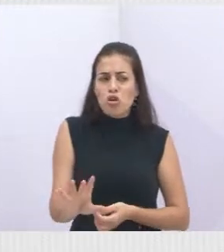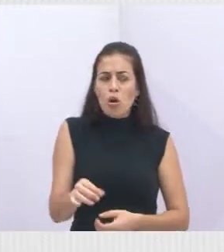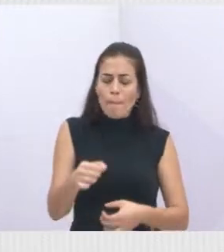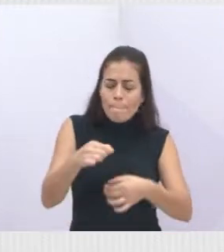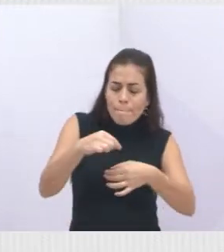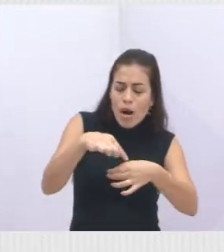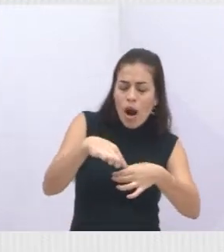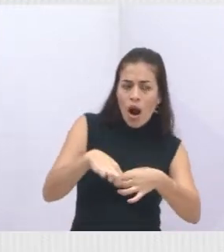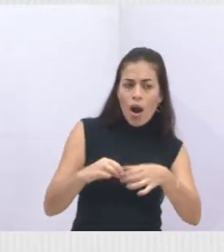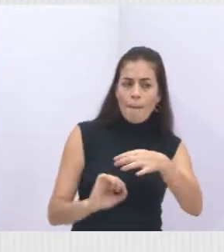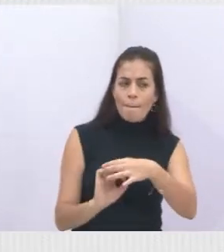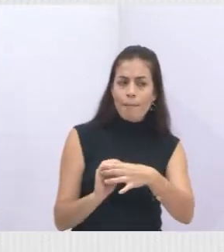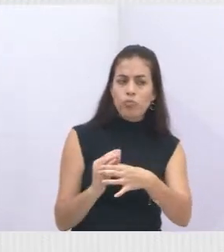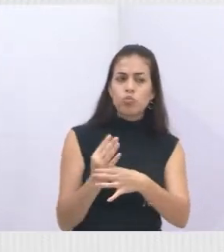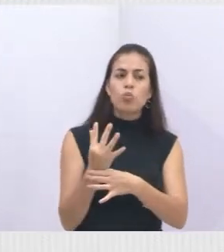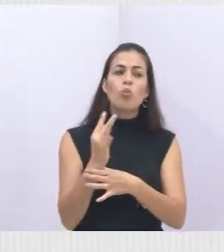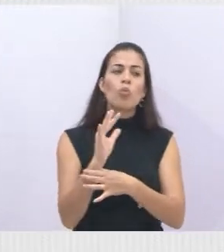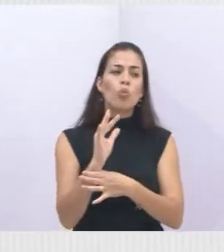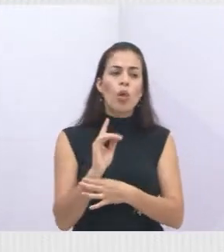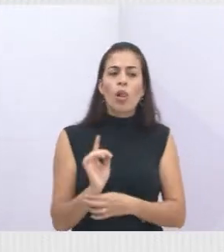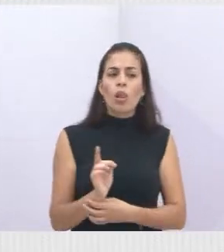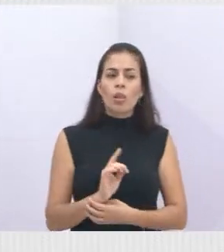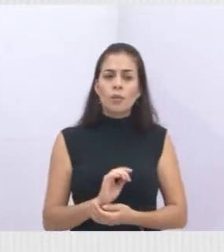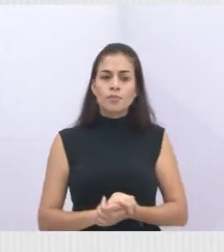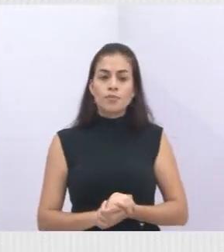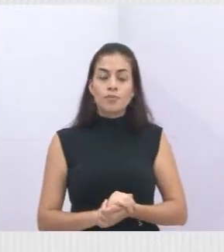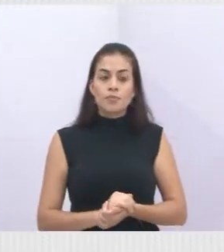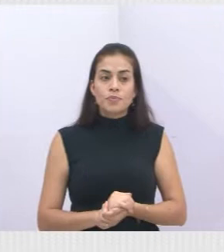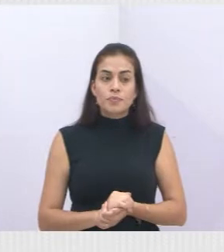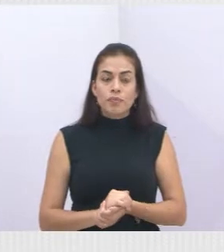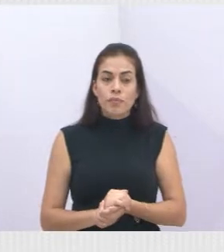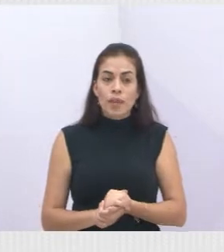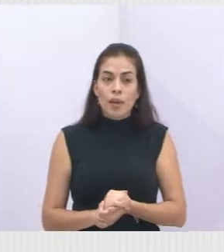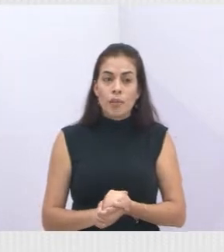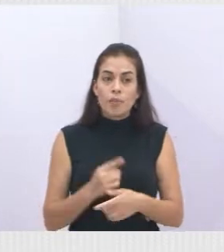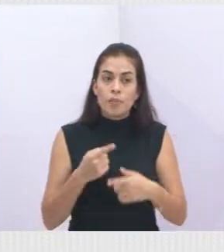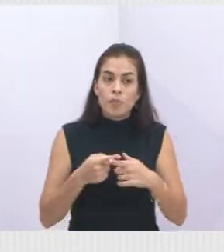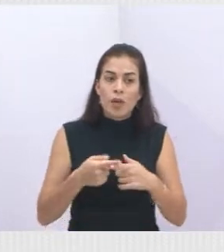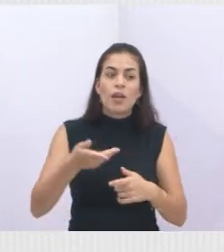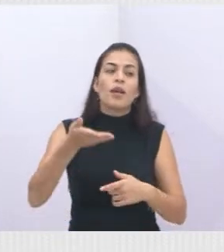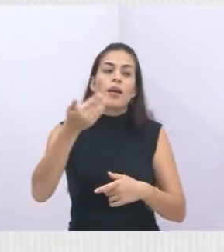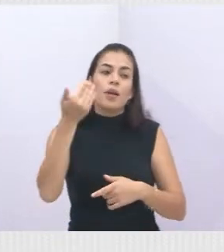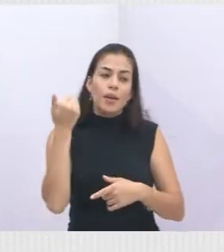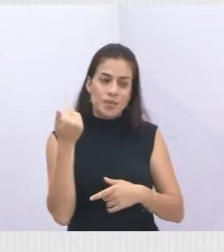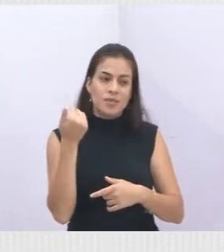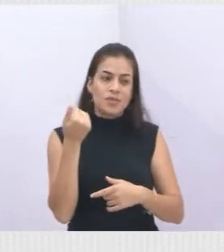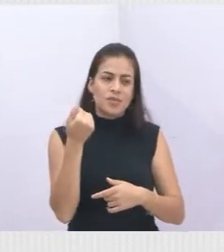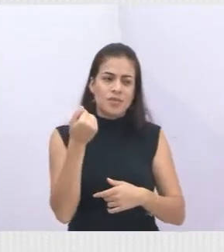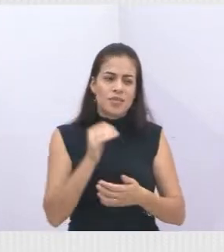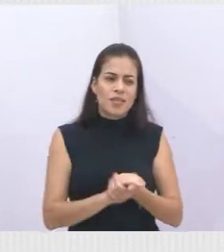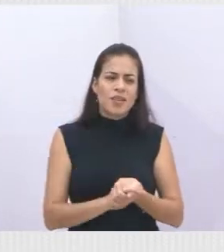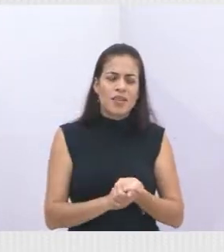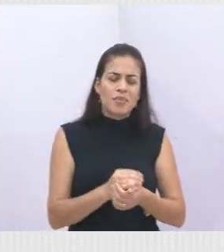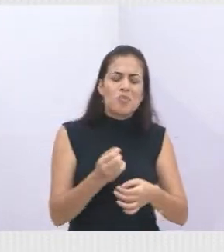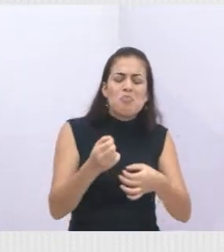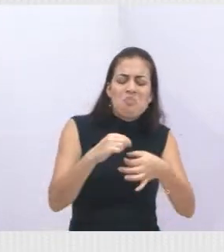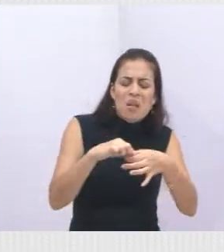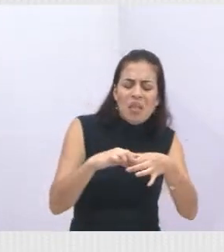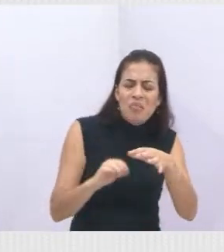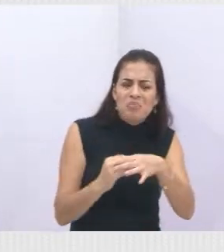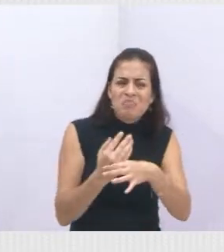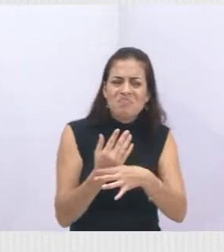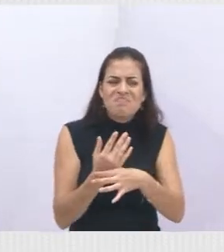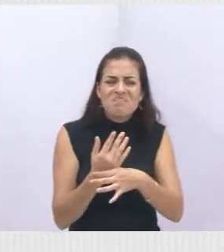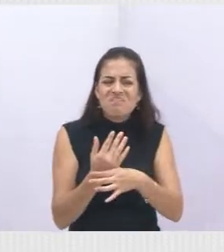as iniciativas anteriores de se plantar mudas, elas não obtiveram sucesso, porque